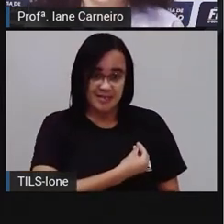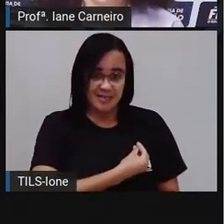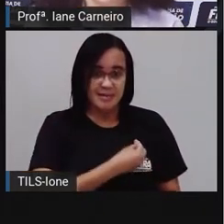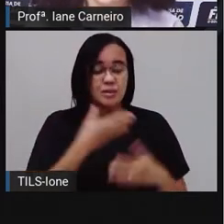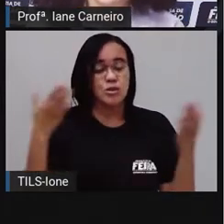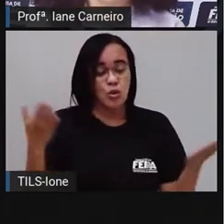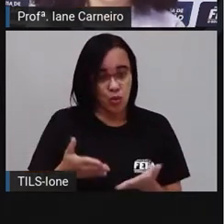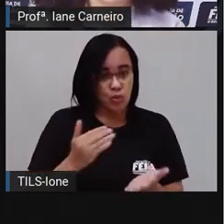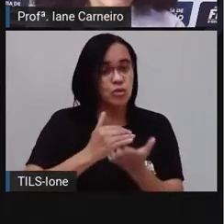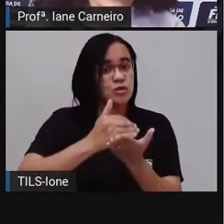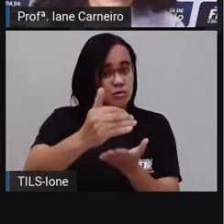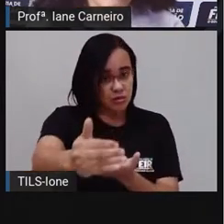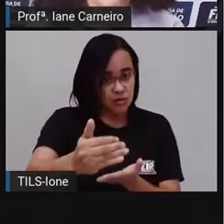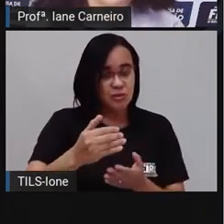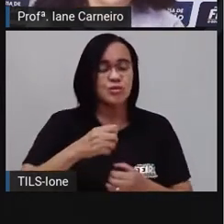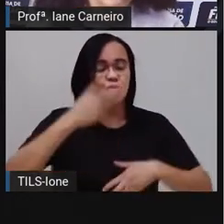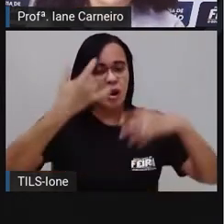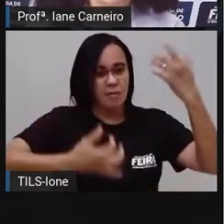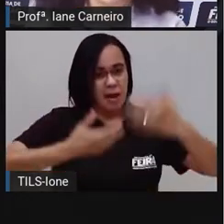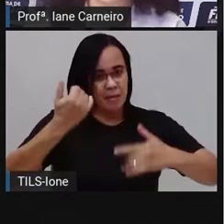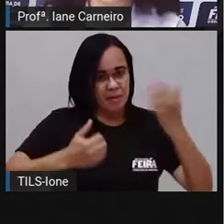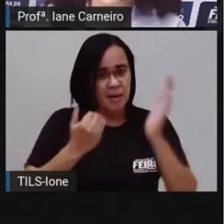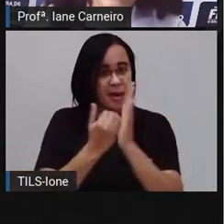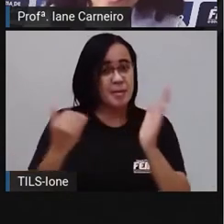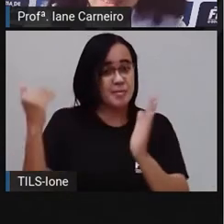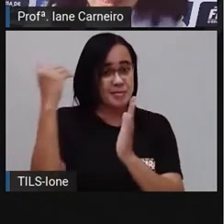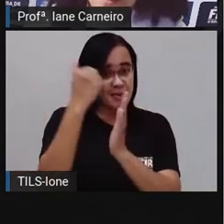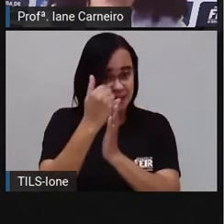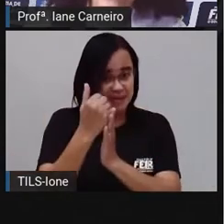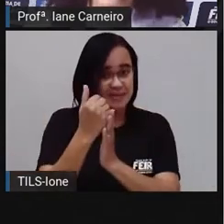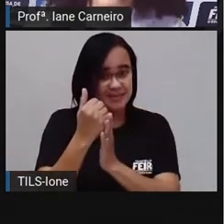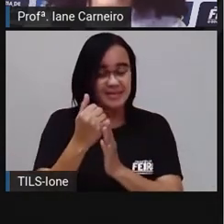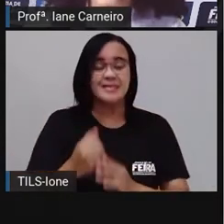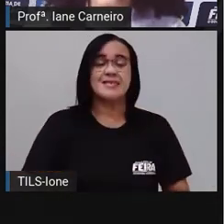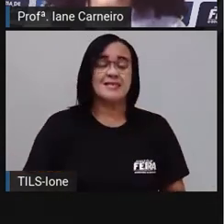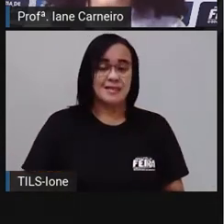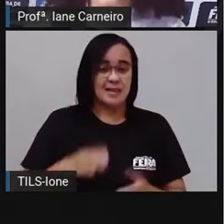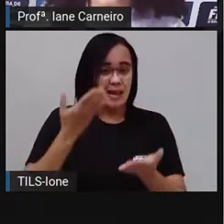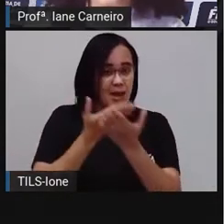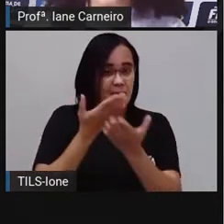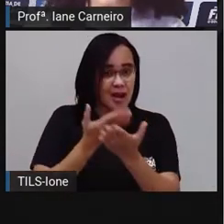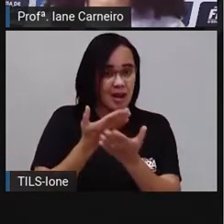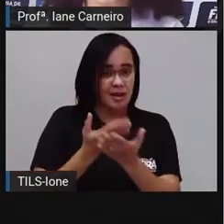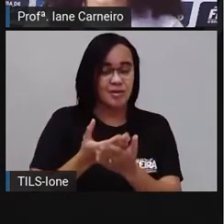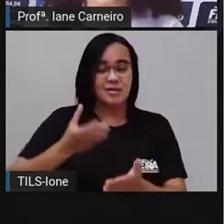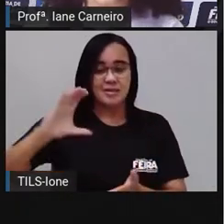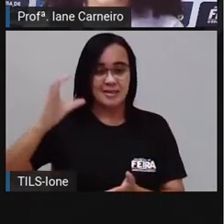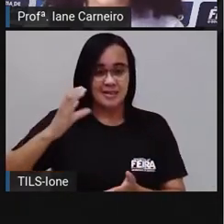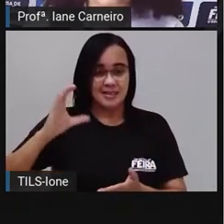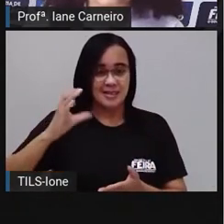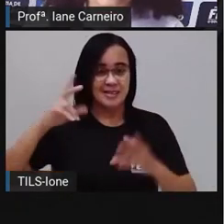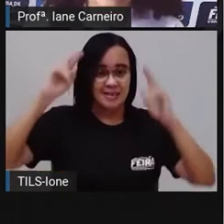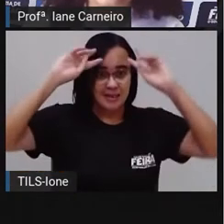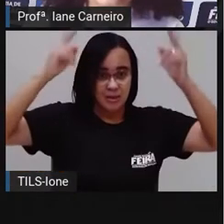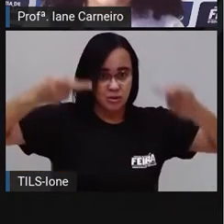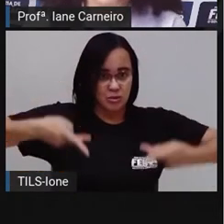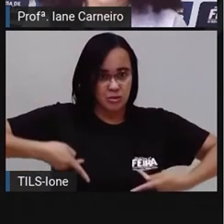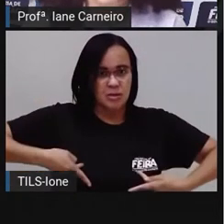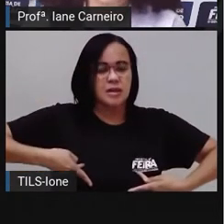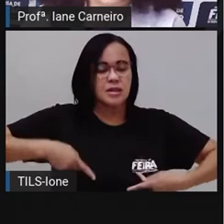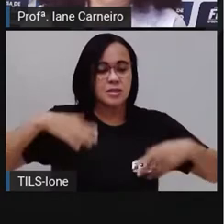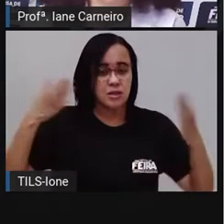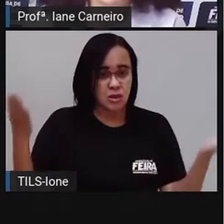continuar conversando sobre isso. Vamos lá? É uma aula de ciências humanas e nós vamos conversar um pouco mais.